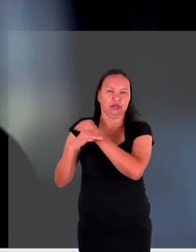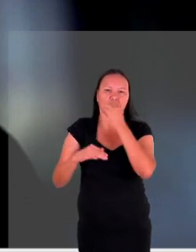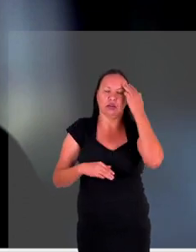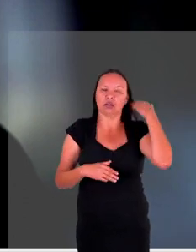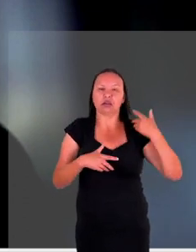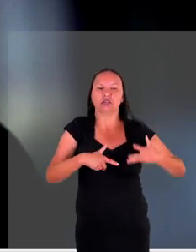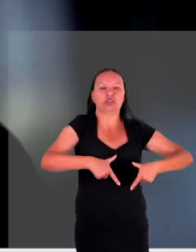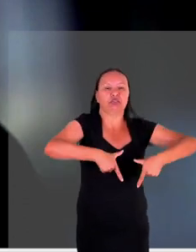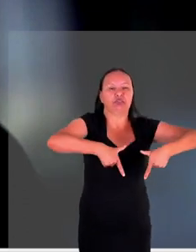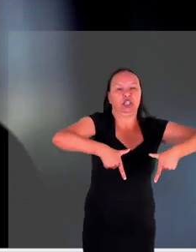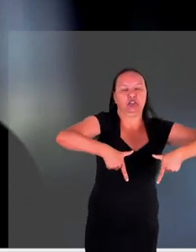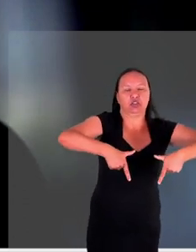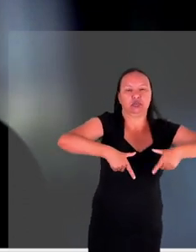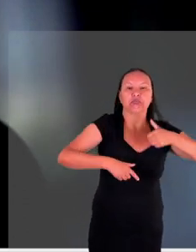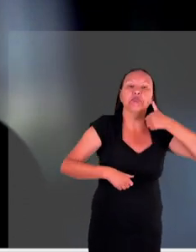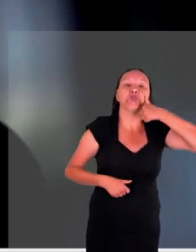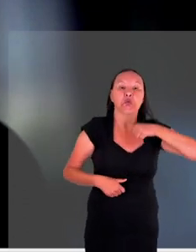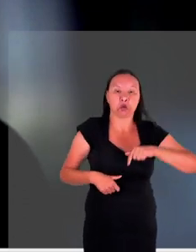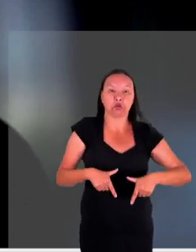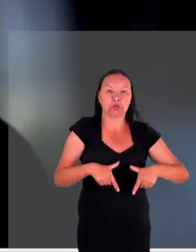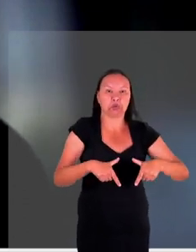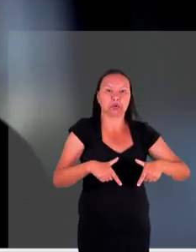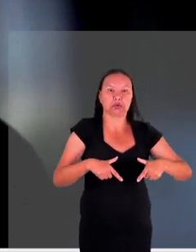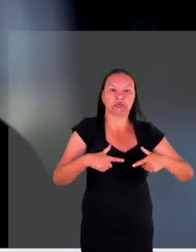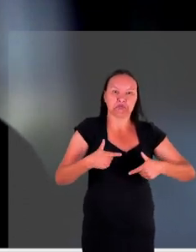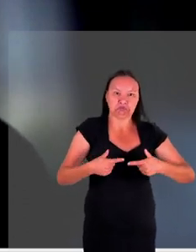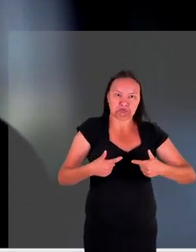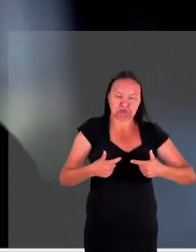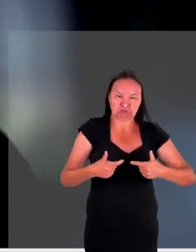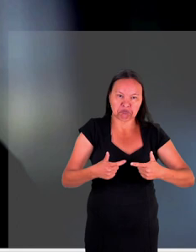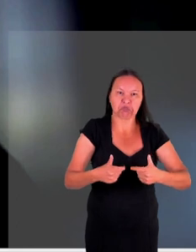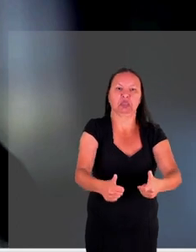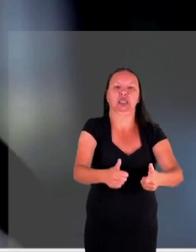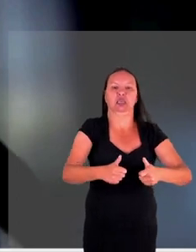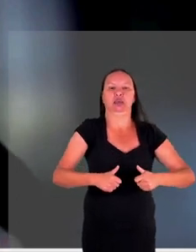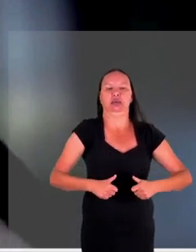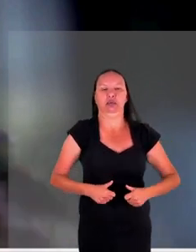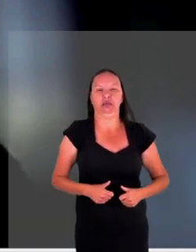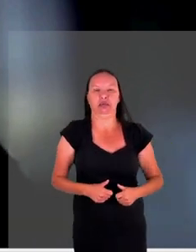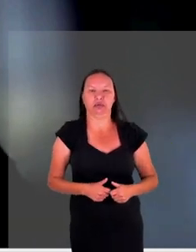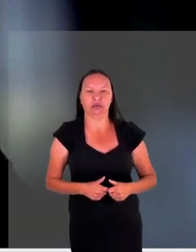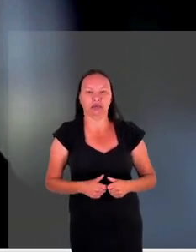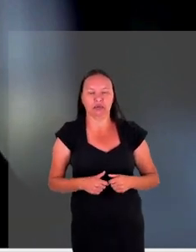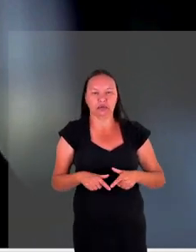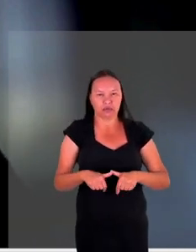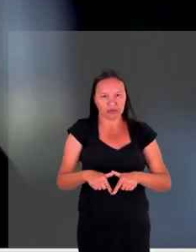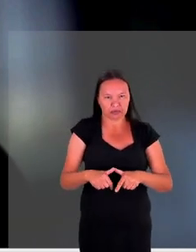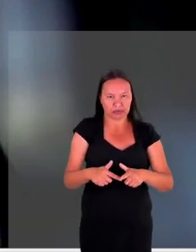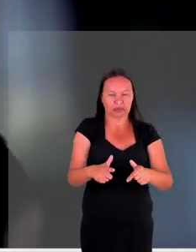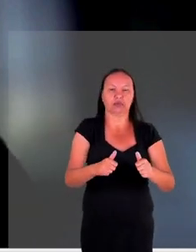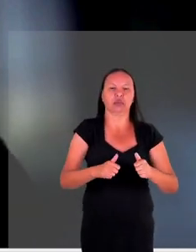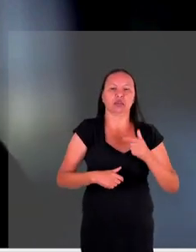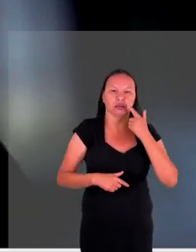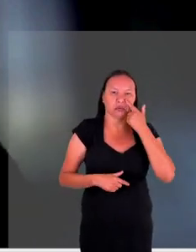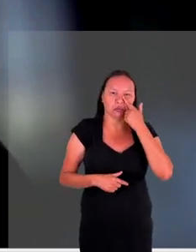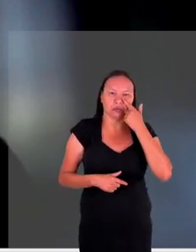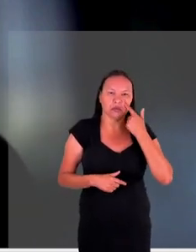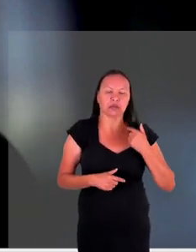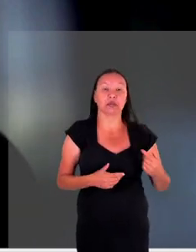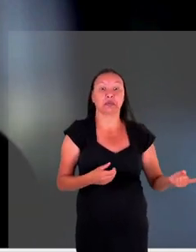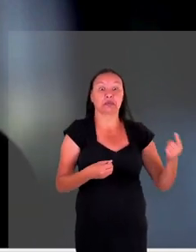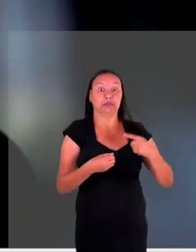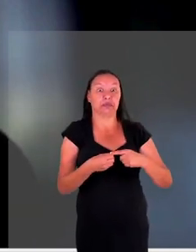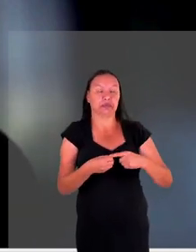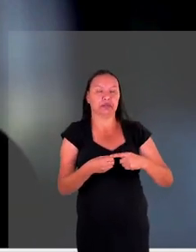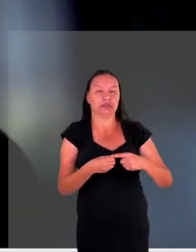front e atuando de outras formas também né elas que fazem as redes de camuflagem que acabam levando